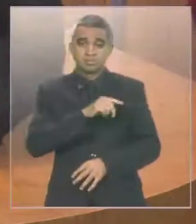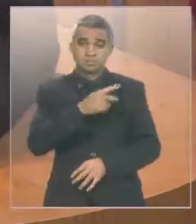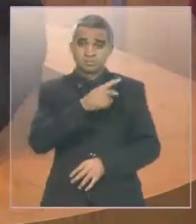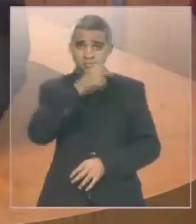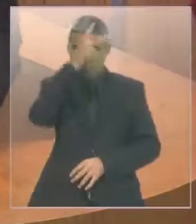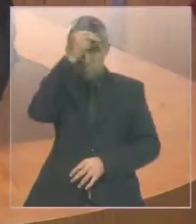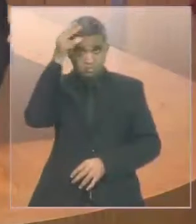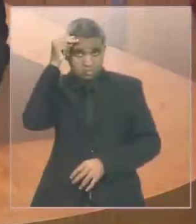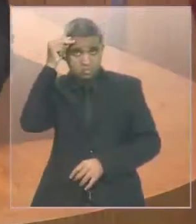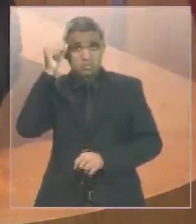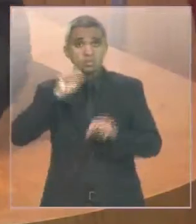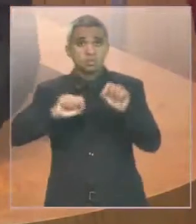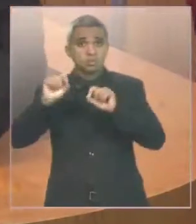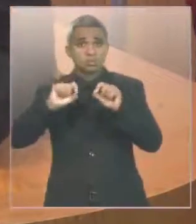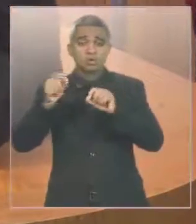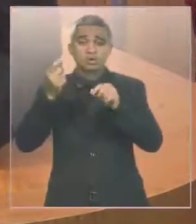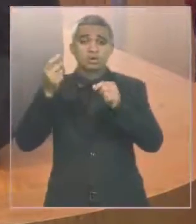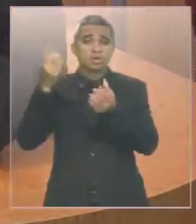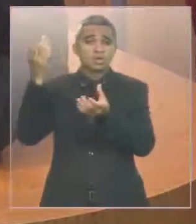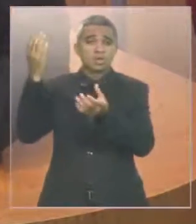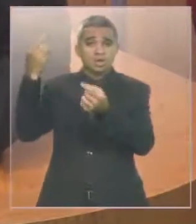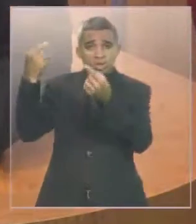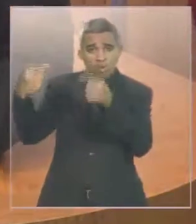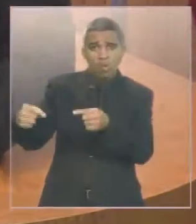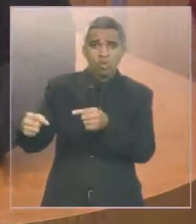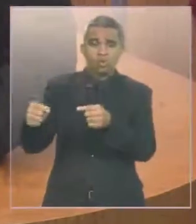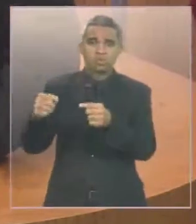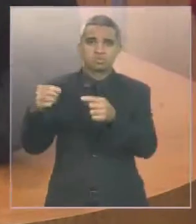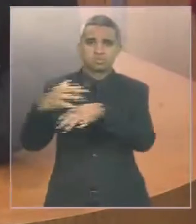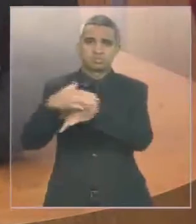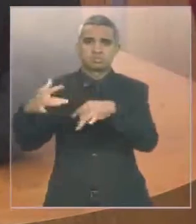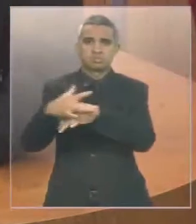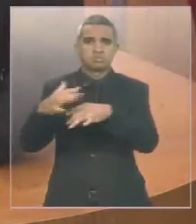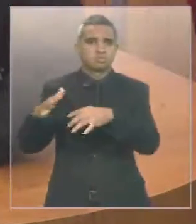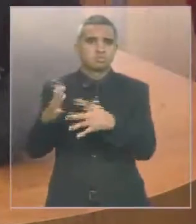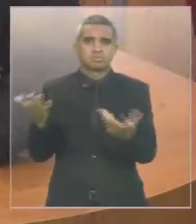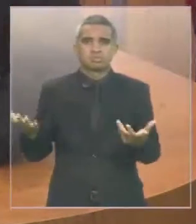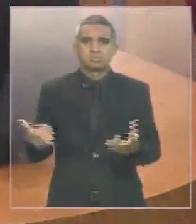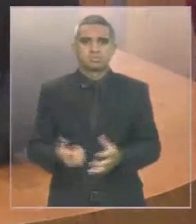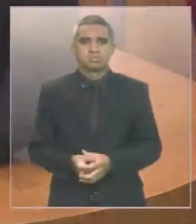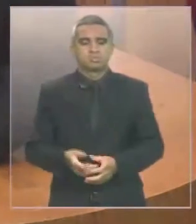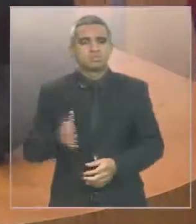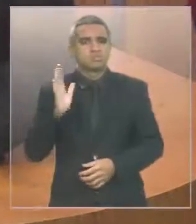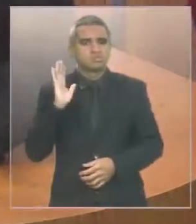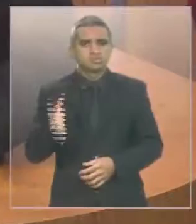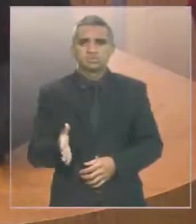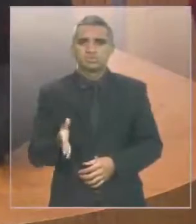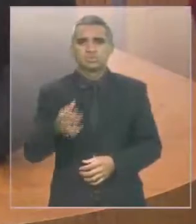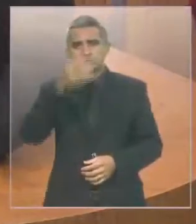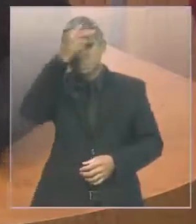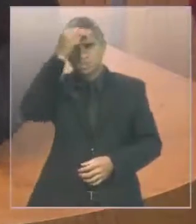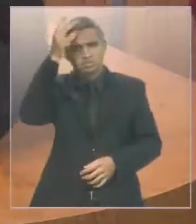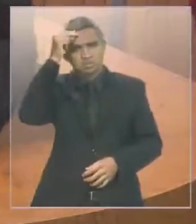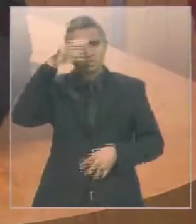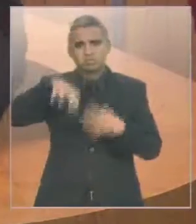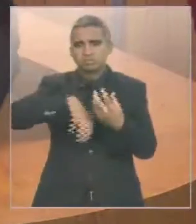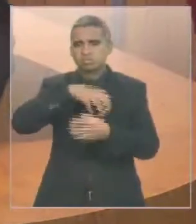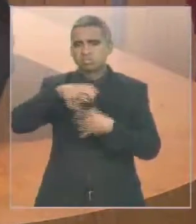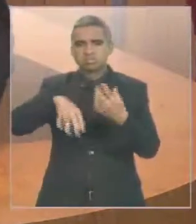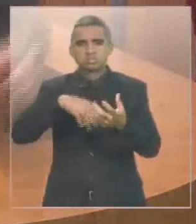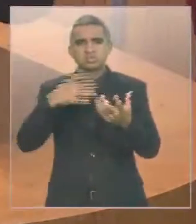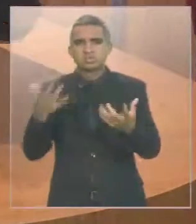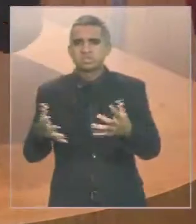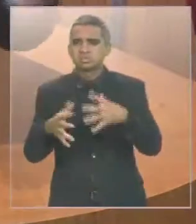contra a cidade de Bacabal. Já baixa do desmando da prefeitura em relação à cidade,